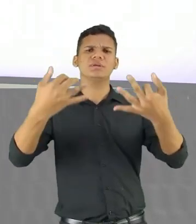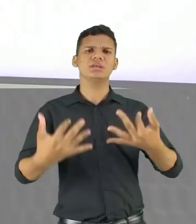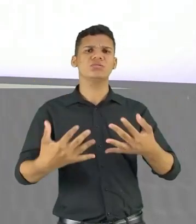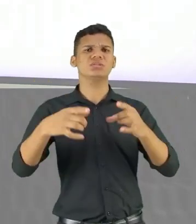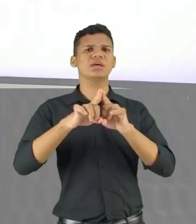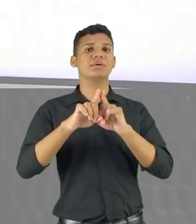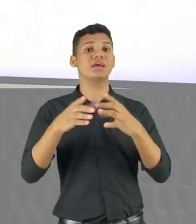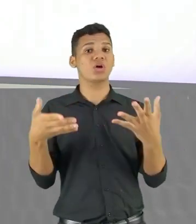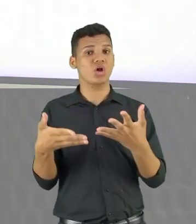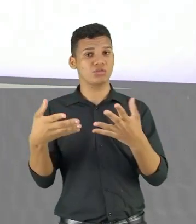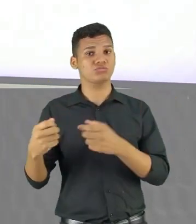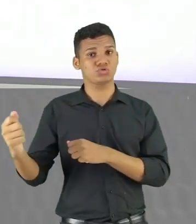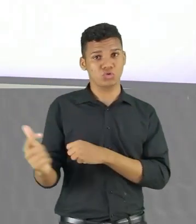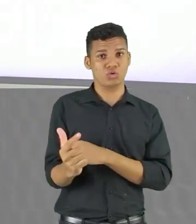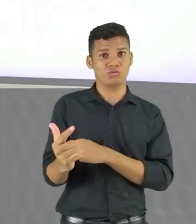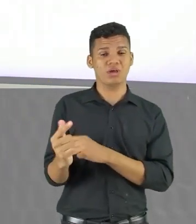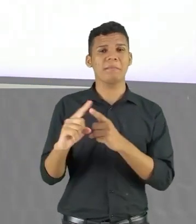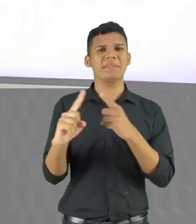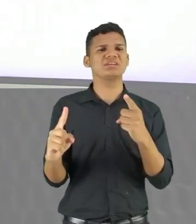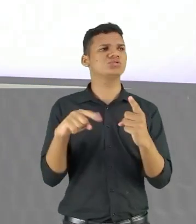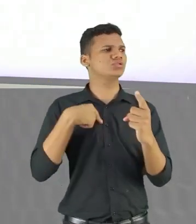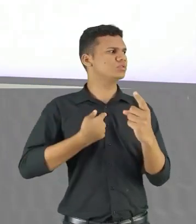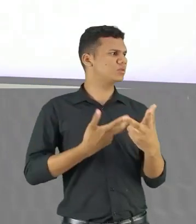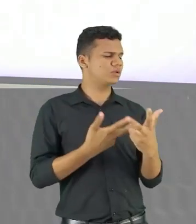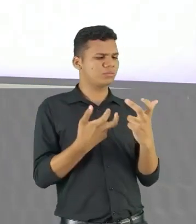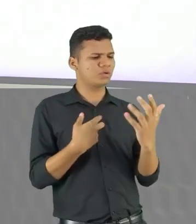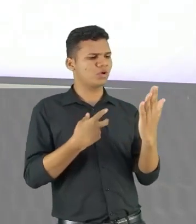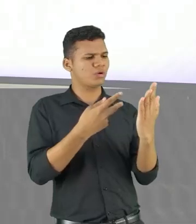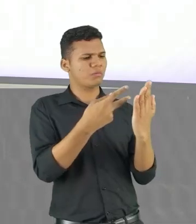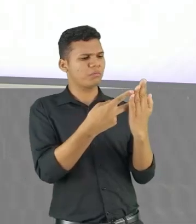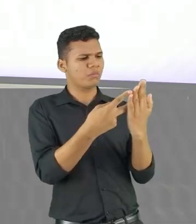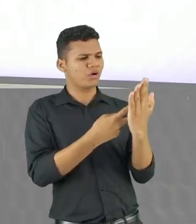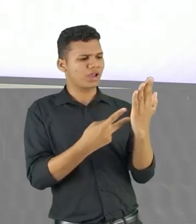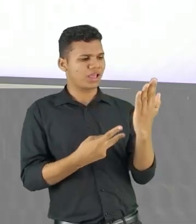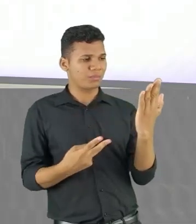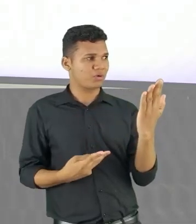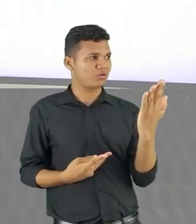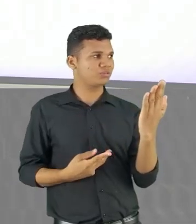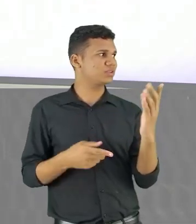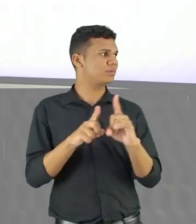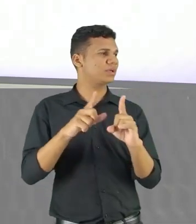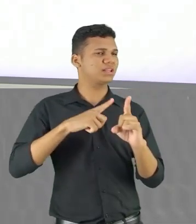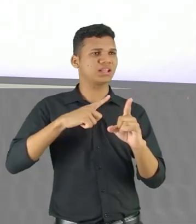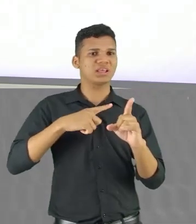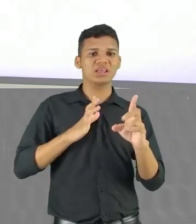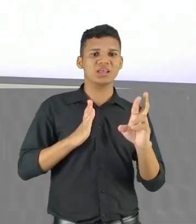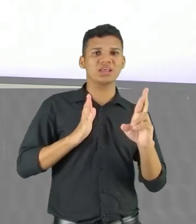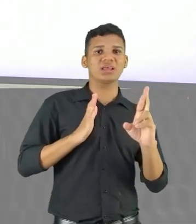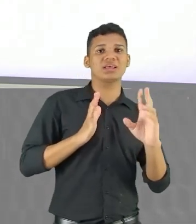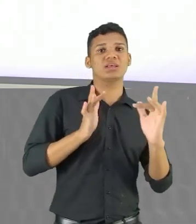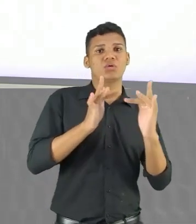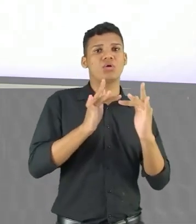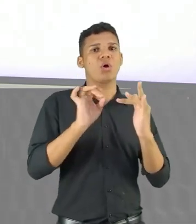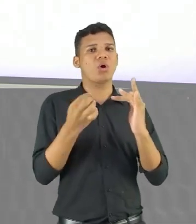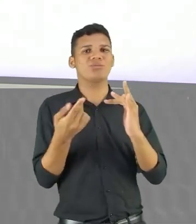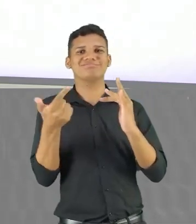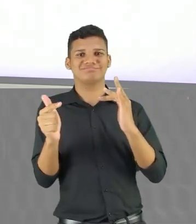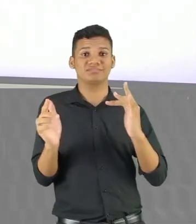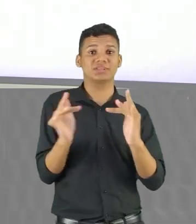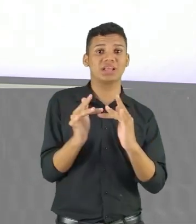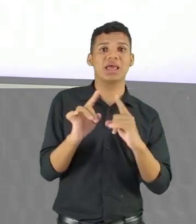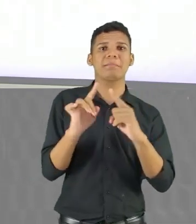modernista, a gente vê que em muitos poemas ele faz de alguma forma, muitas vezes direta ou indiretamente, algumas